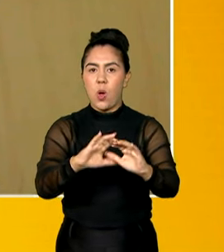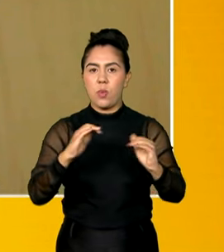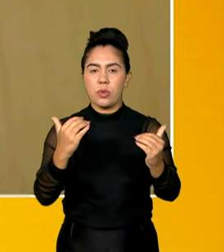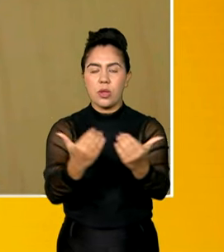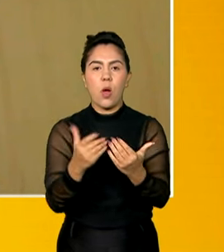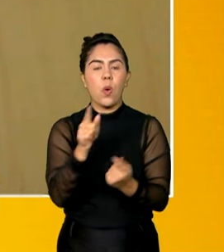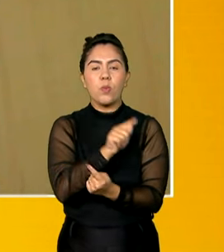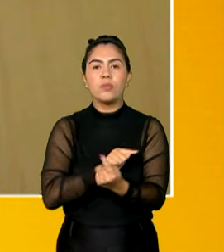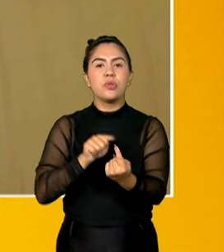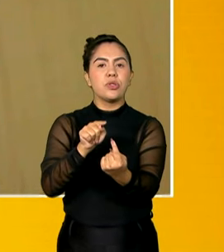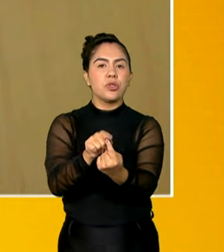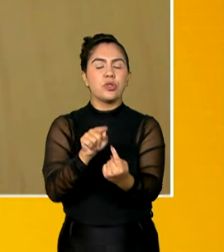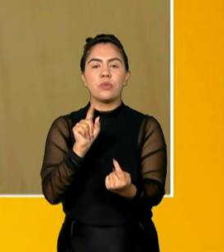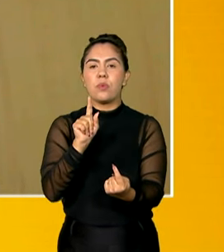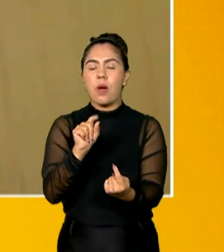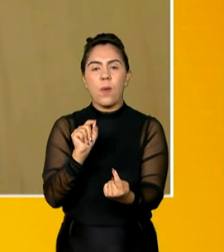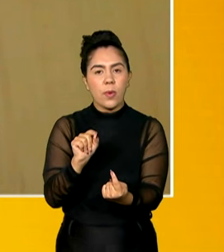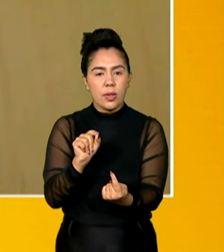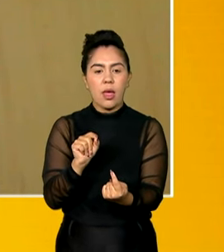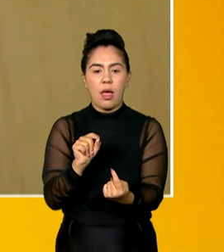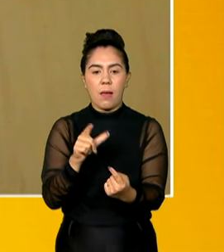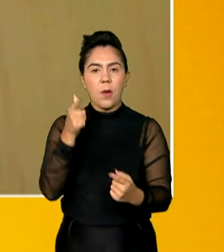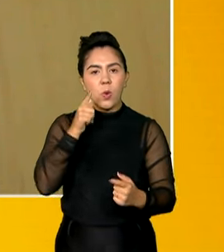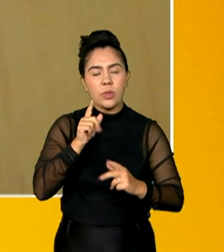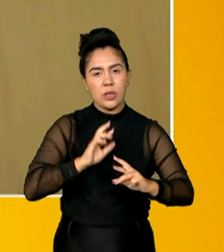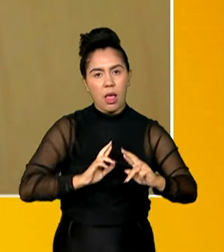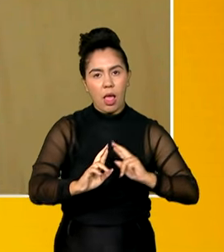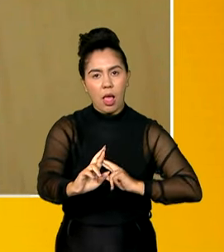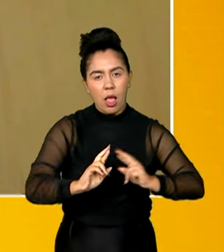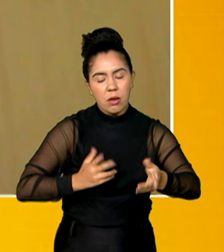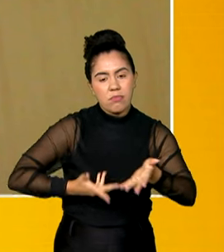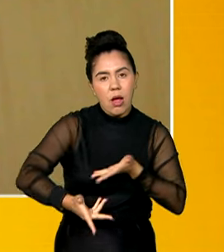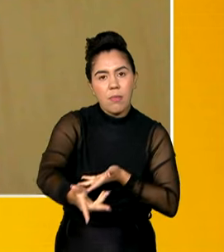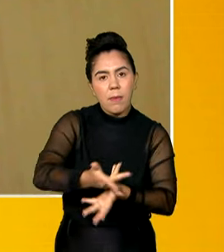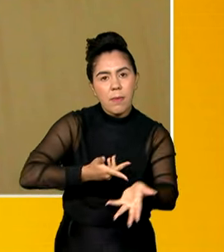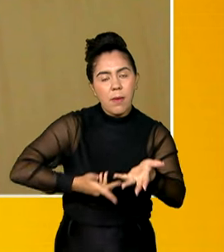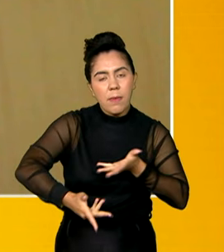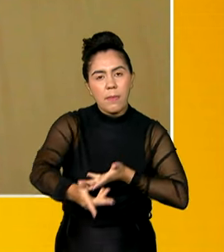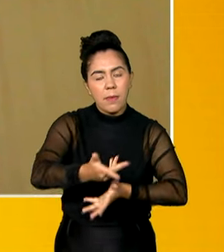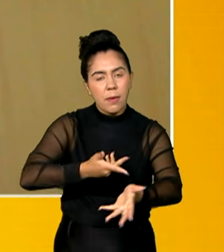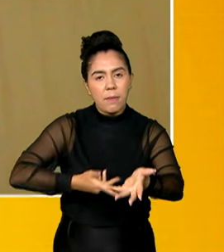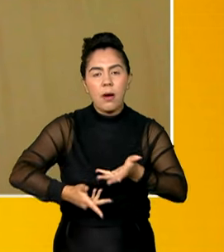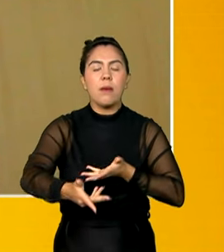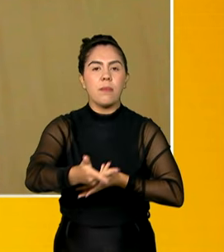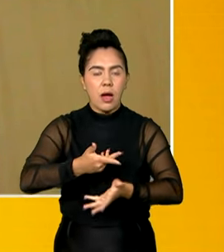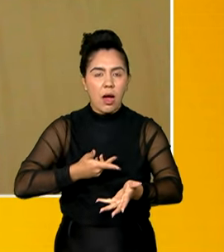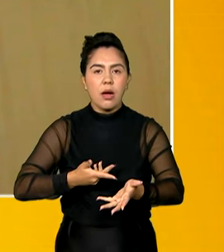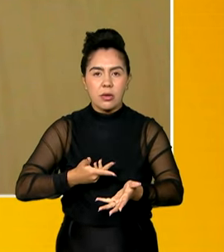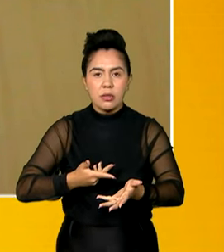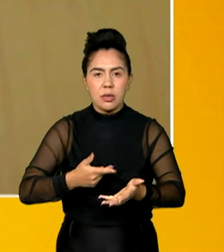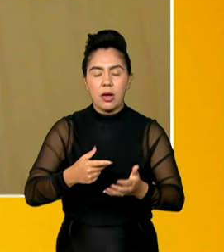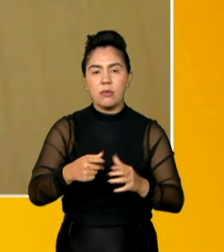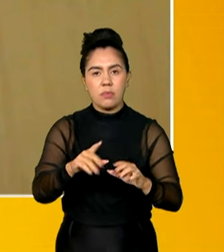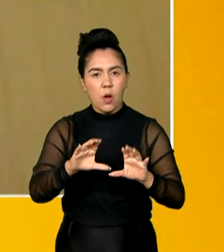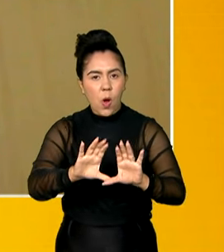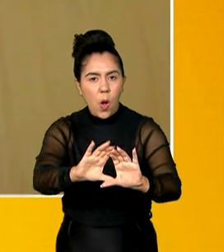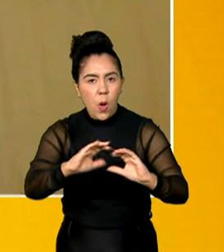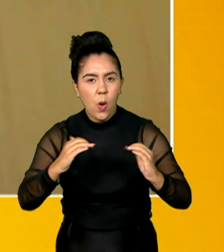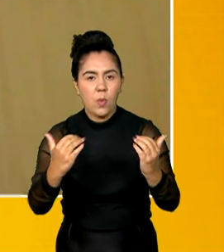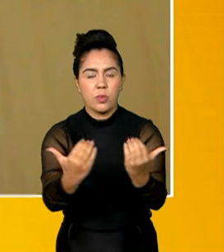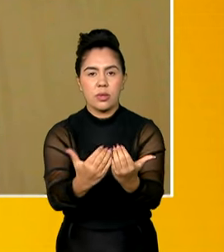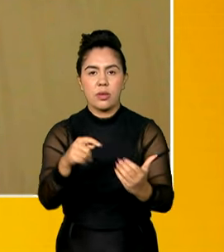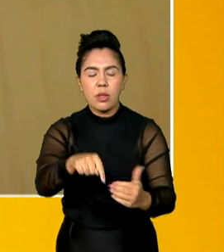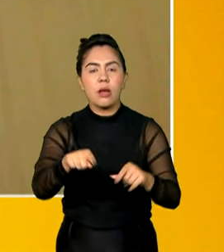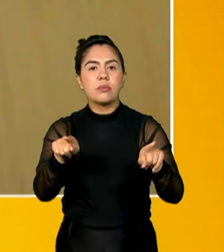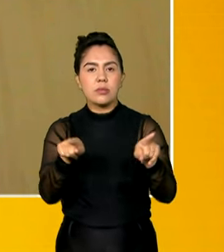é nós aliarmos as relações e o alcance que as rádios comunitárias têm, que dialogam diretamente com a comunidade, com a